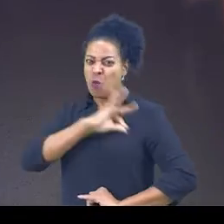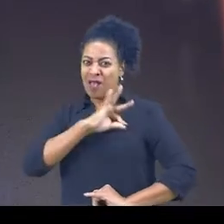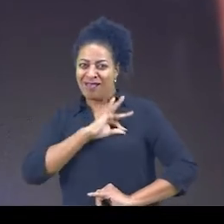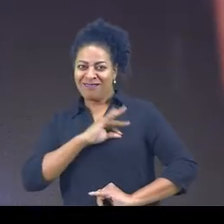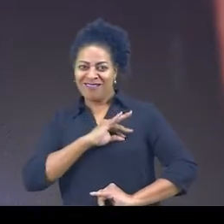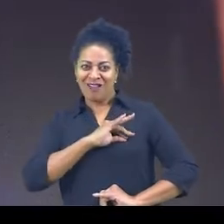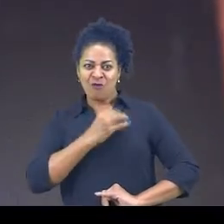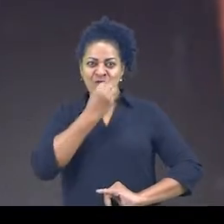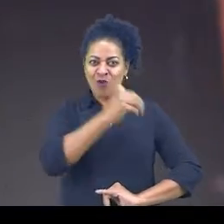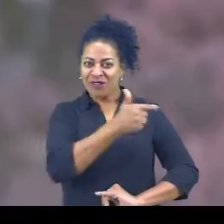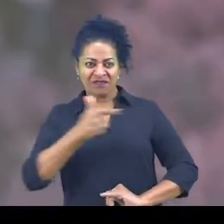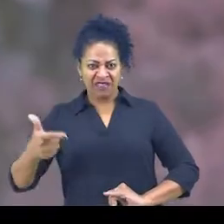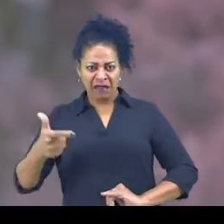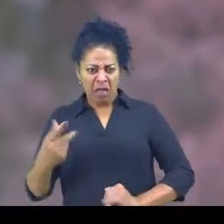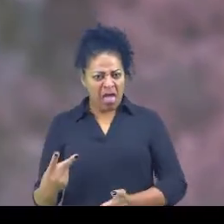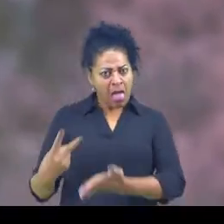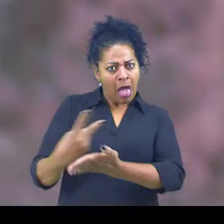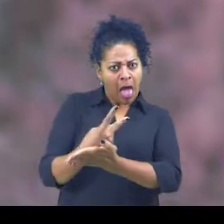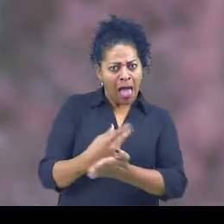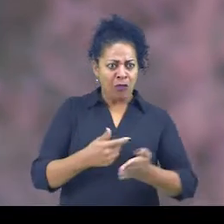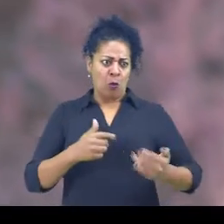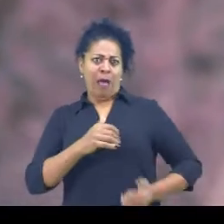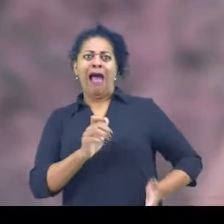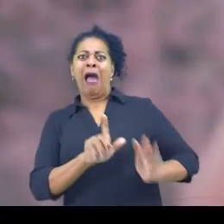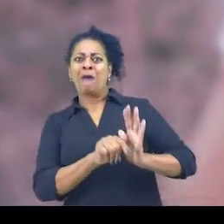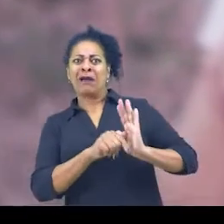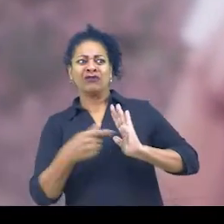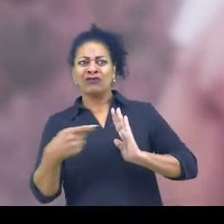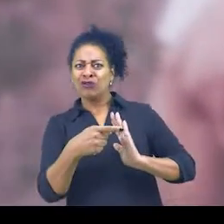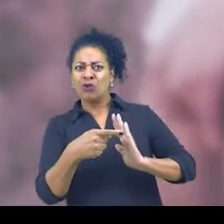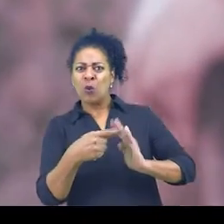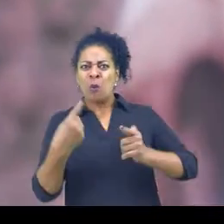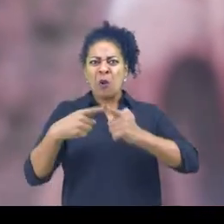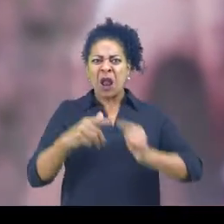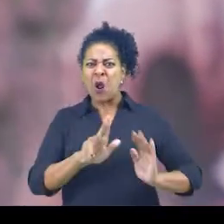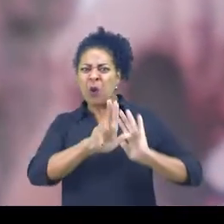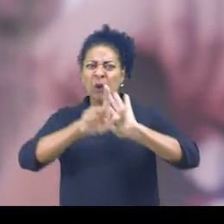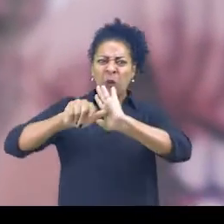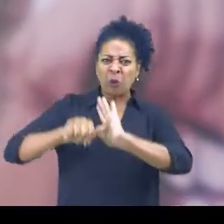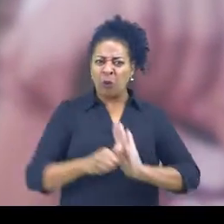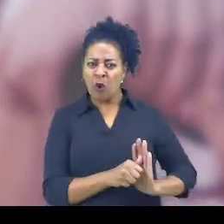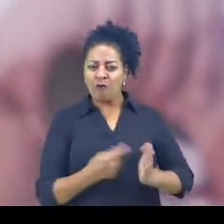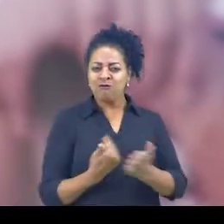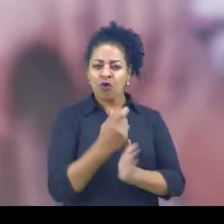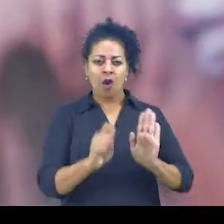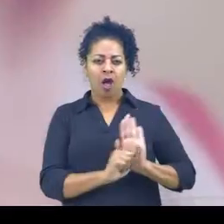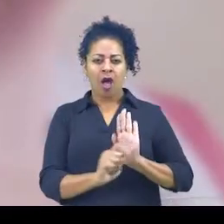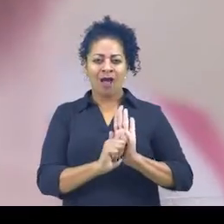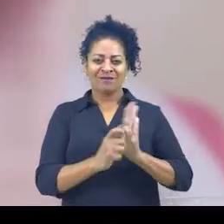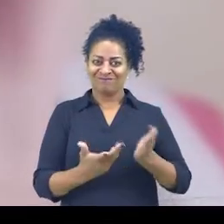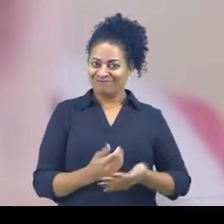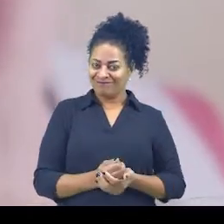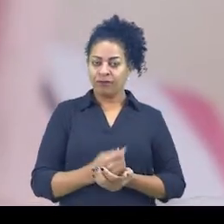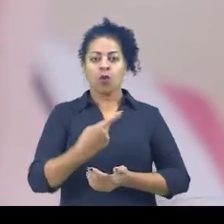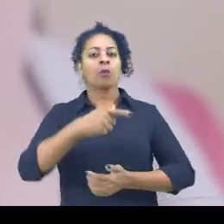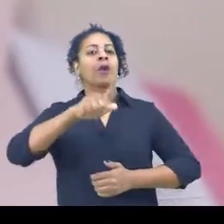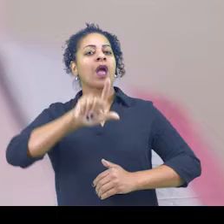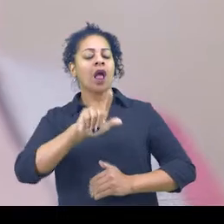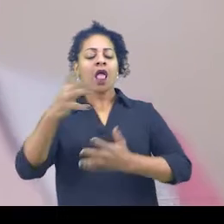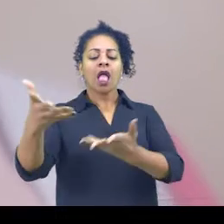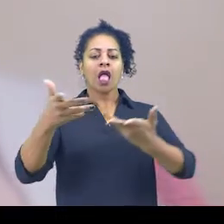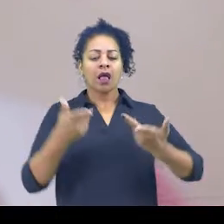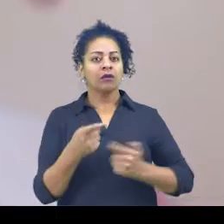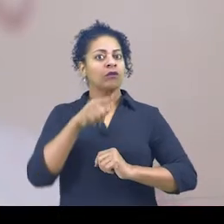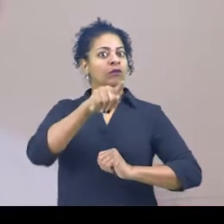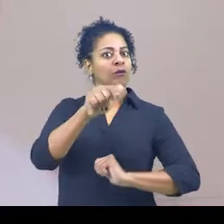que policial não é gente? E que é errado repreender um bandido só porque ele roubou um celular para comprar drogas? O